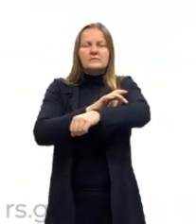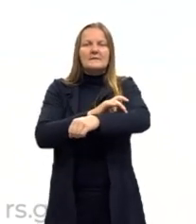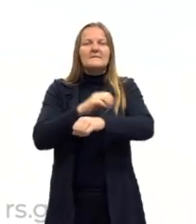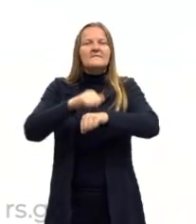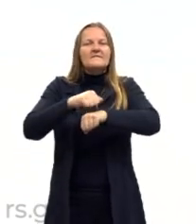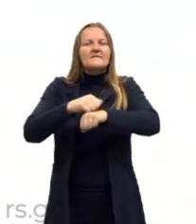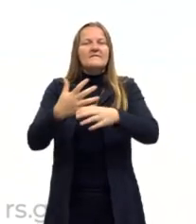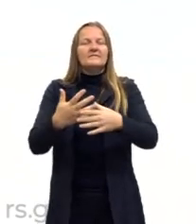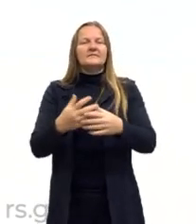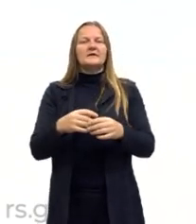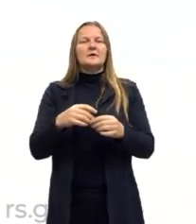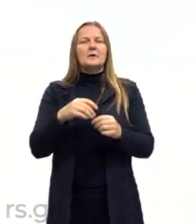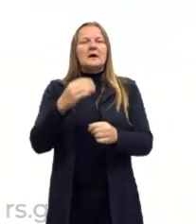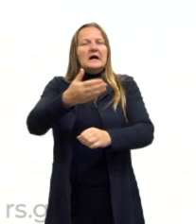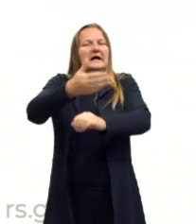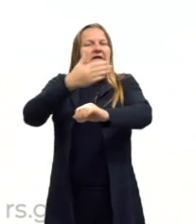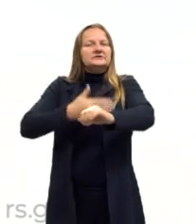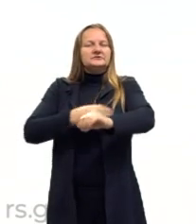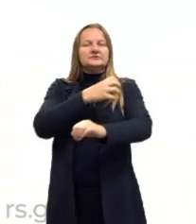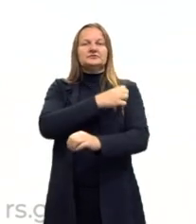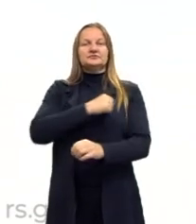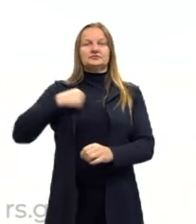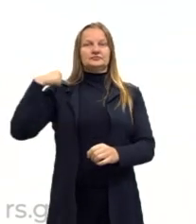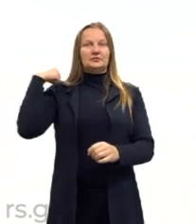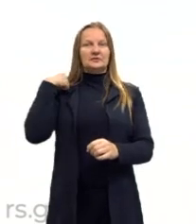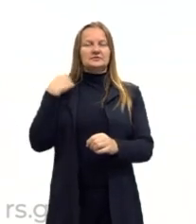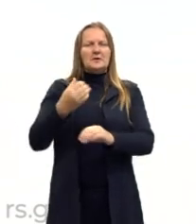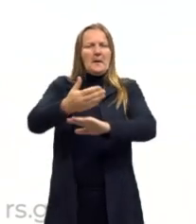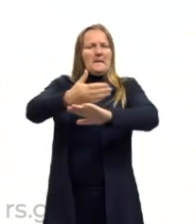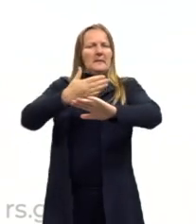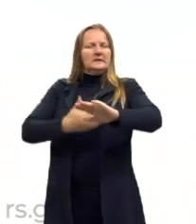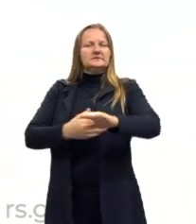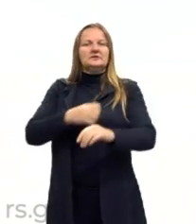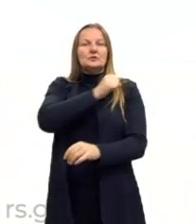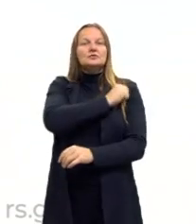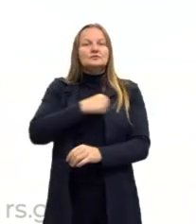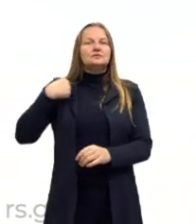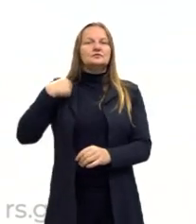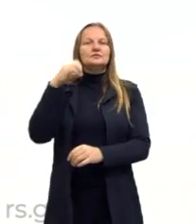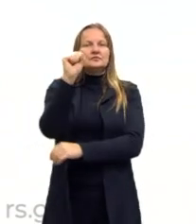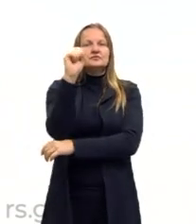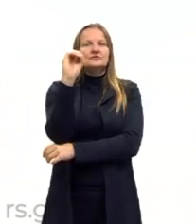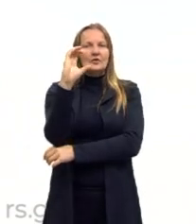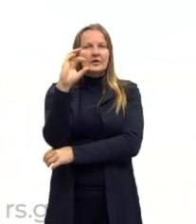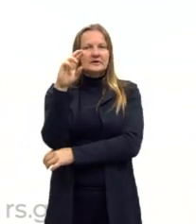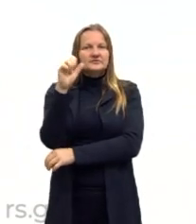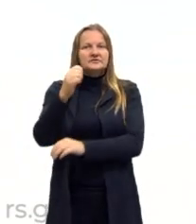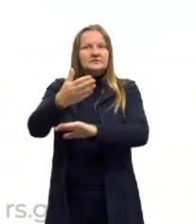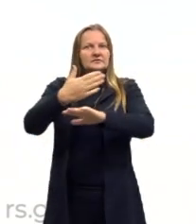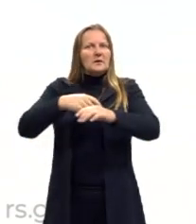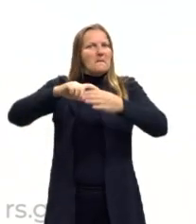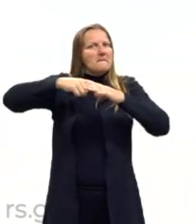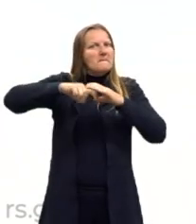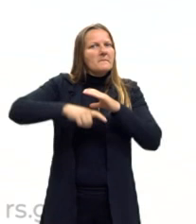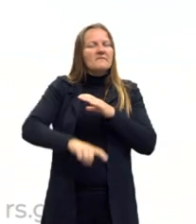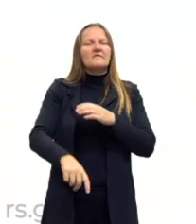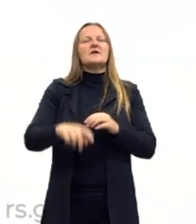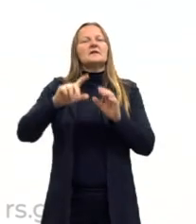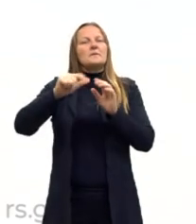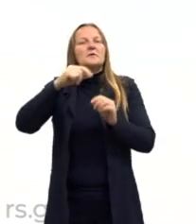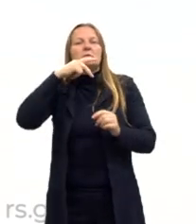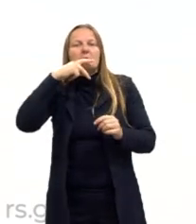-socráticos, explicavam pela physis. E aí o Sócrates começa com essa perspectiva, é aprofundada para o Platão,